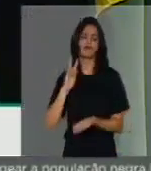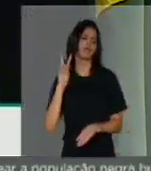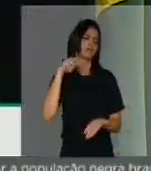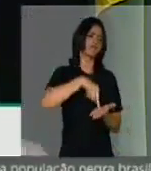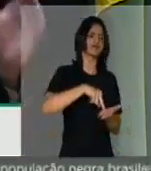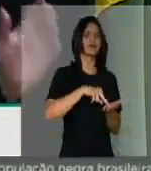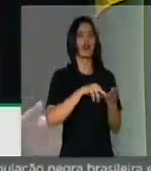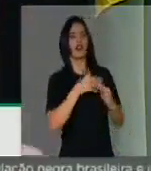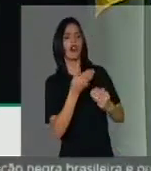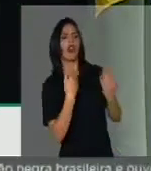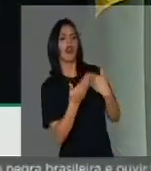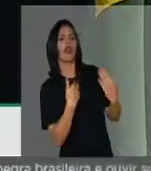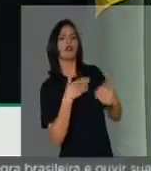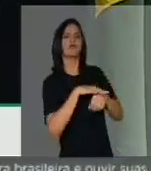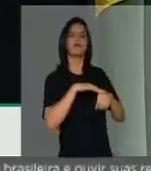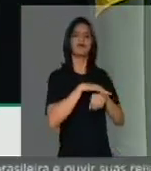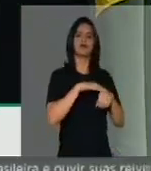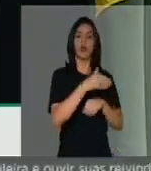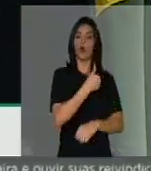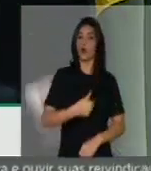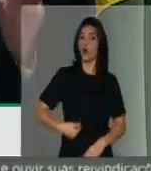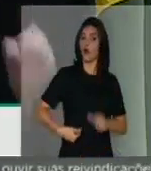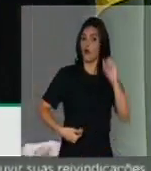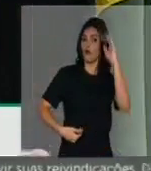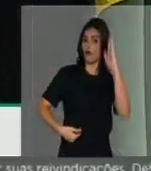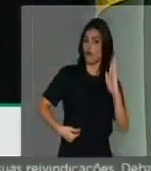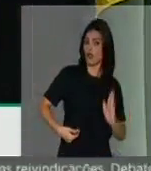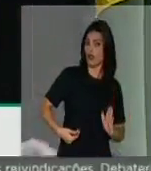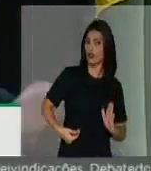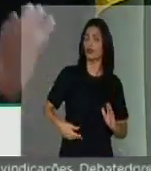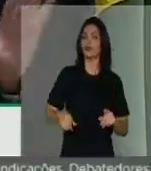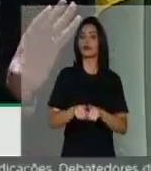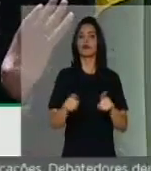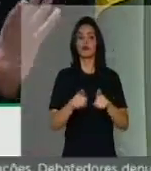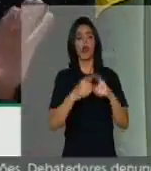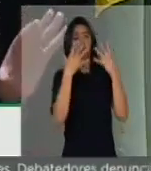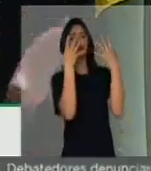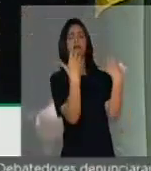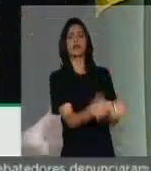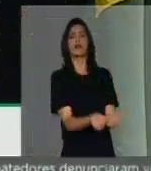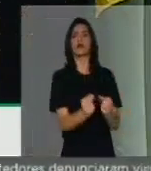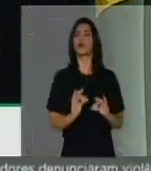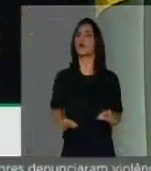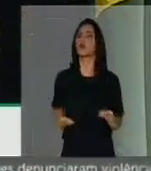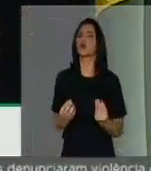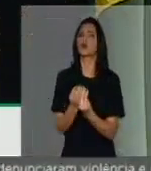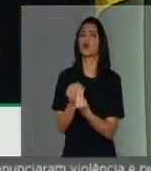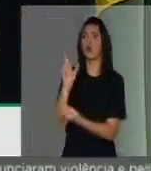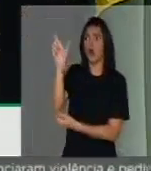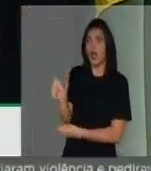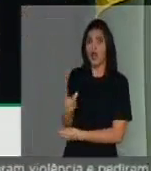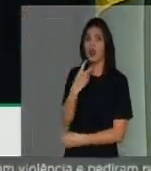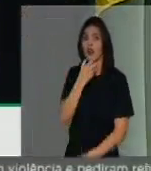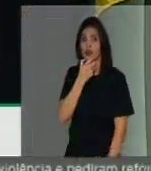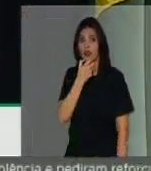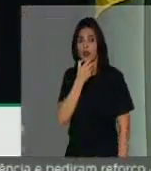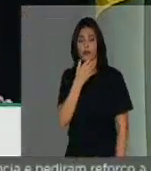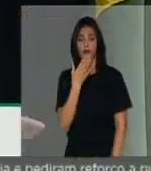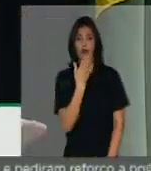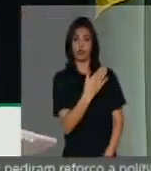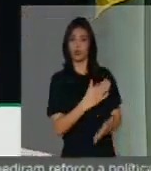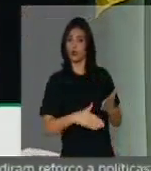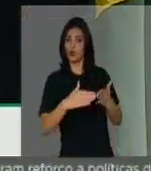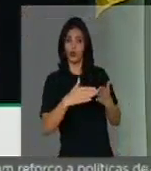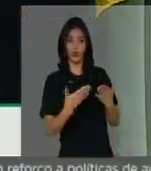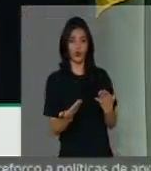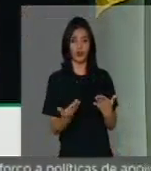para que o governo brasileiro, o ministro de Estado, atendesse a todas as reivindicações da Shell. Eles